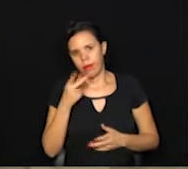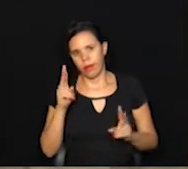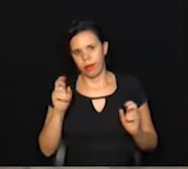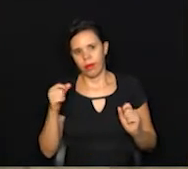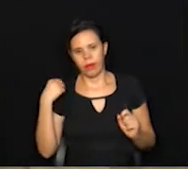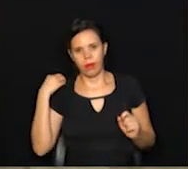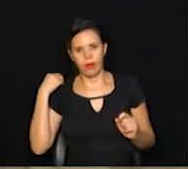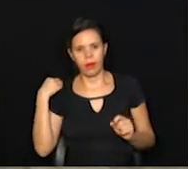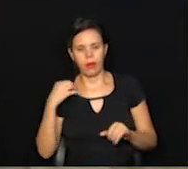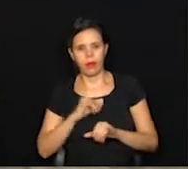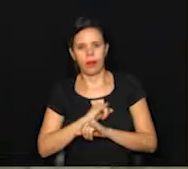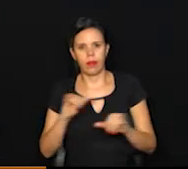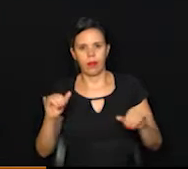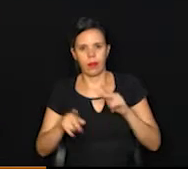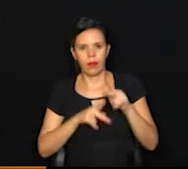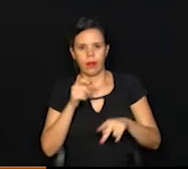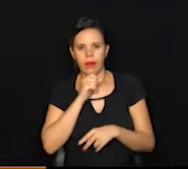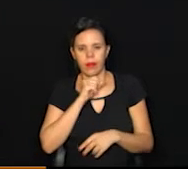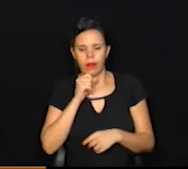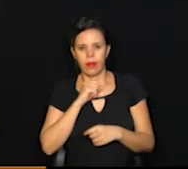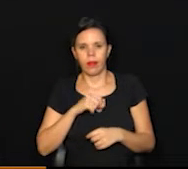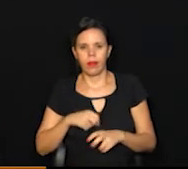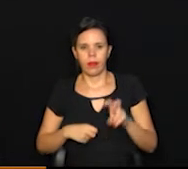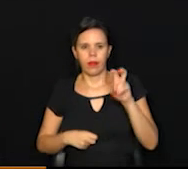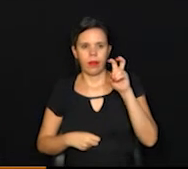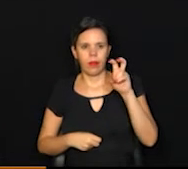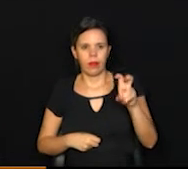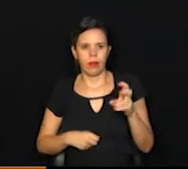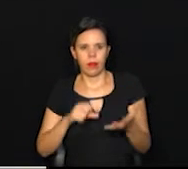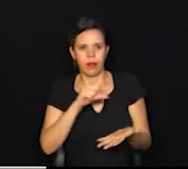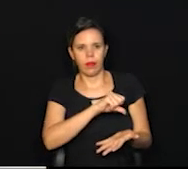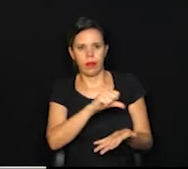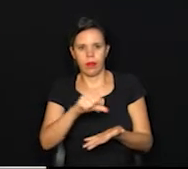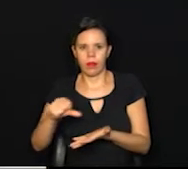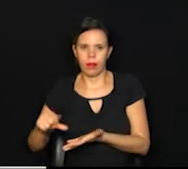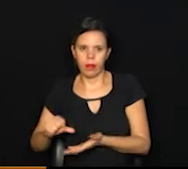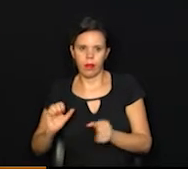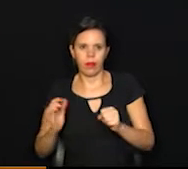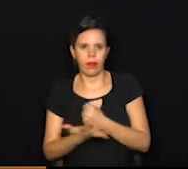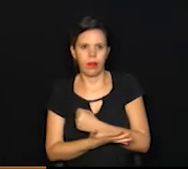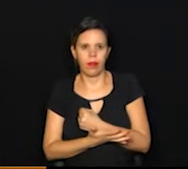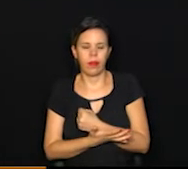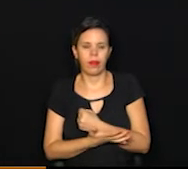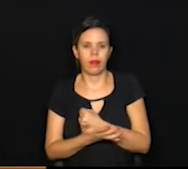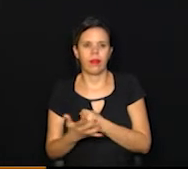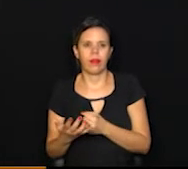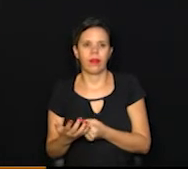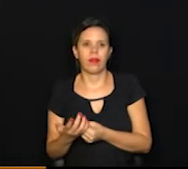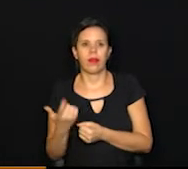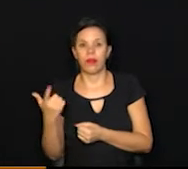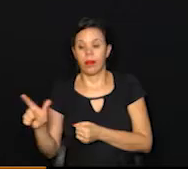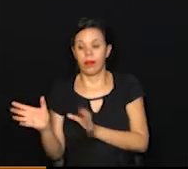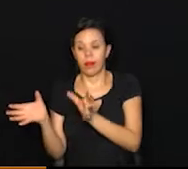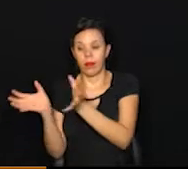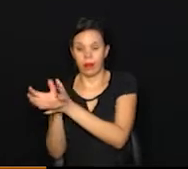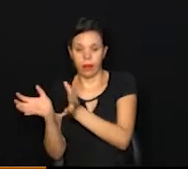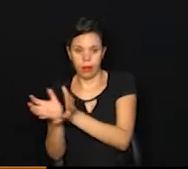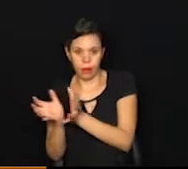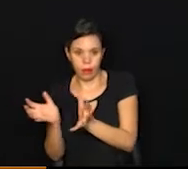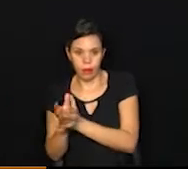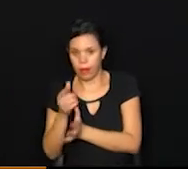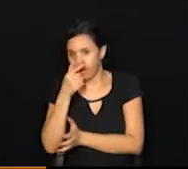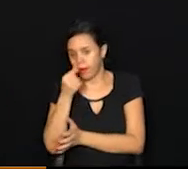sobre a campanha do idoso. A gente fala desses cinco lugares para a Covid, mas a da influenza é no posto de